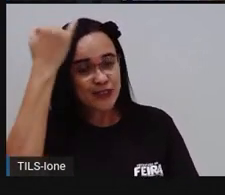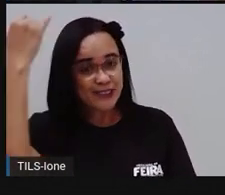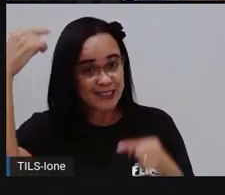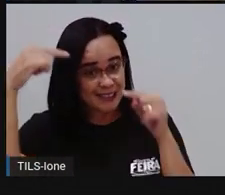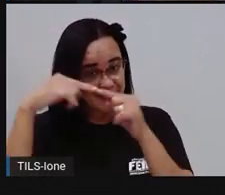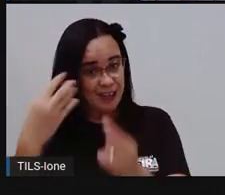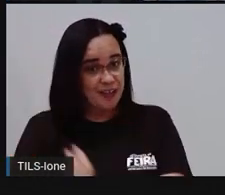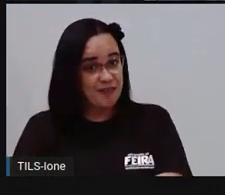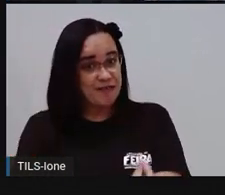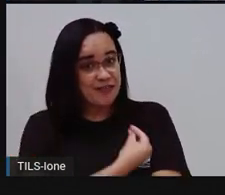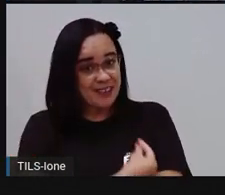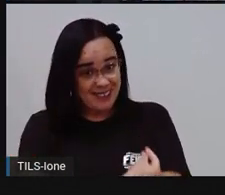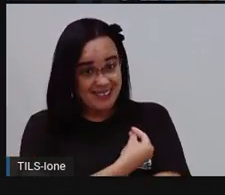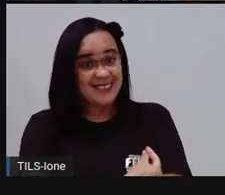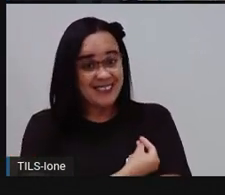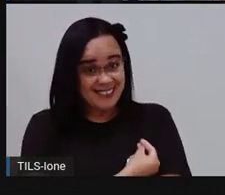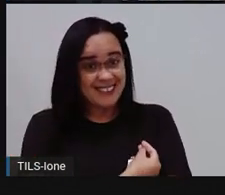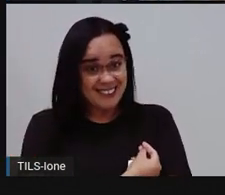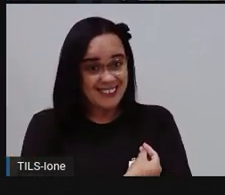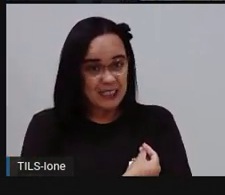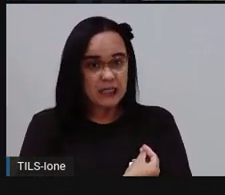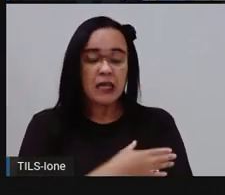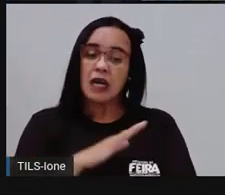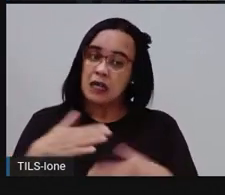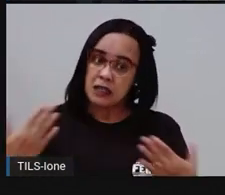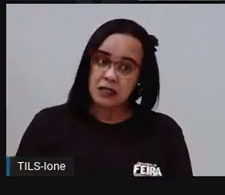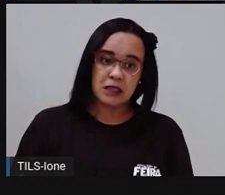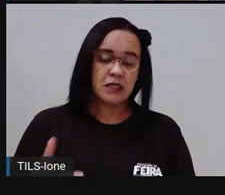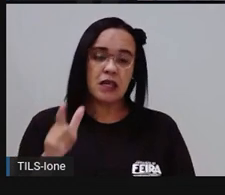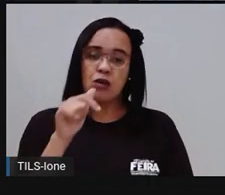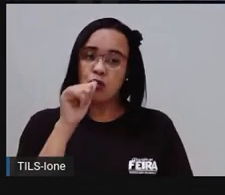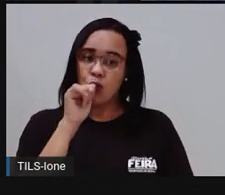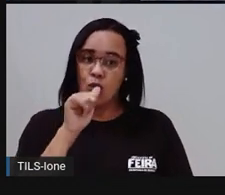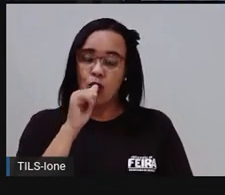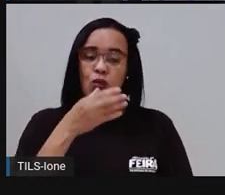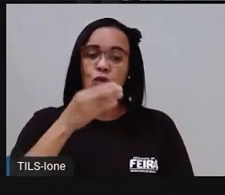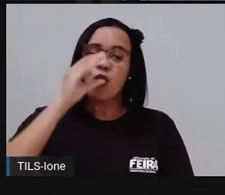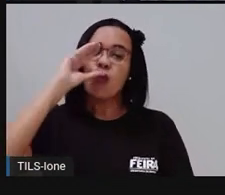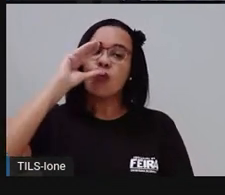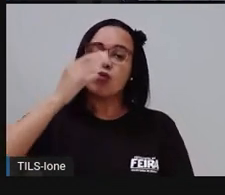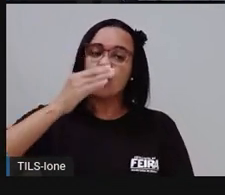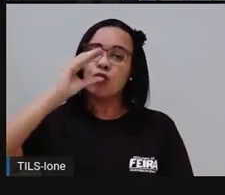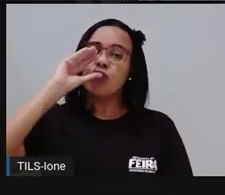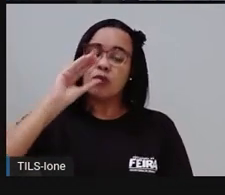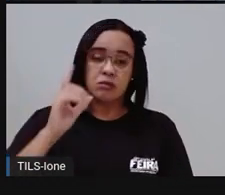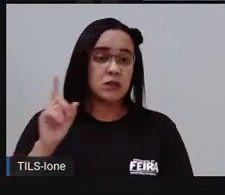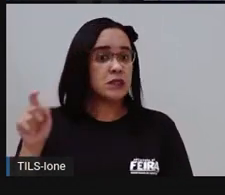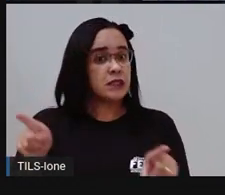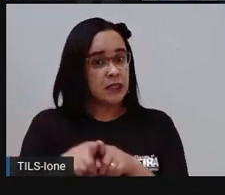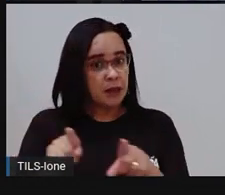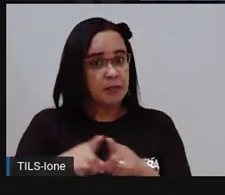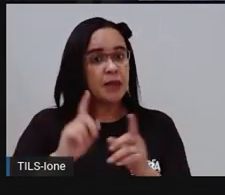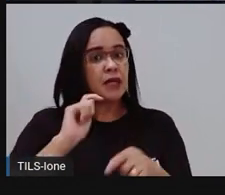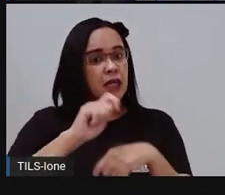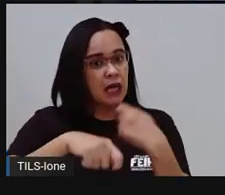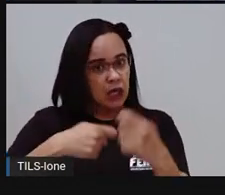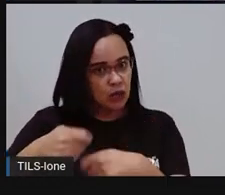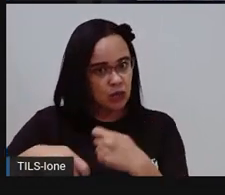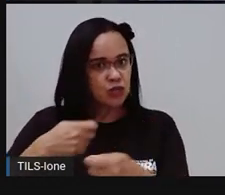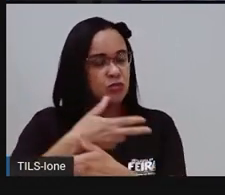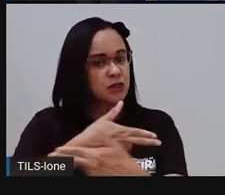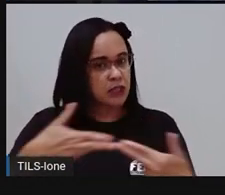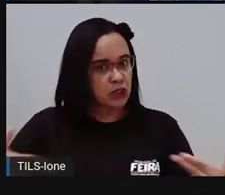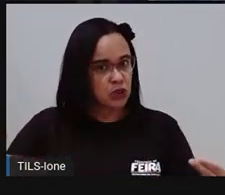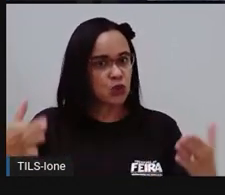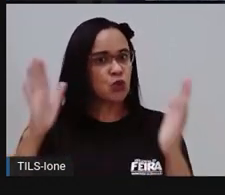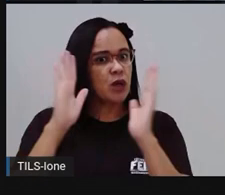tanto ingerir a água, né? Quanto proteger, economizar ela, fazer as atividades domésticas para que